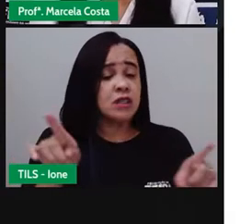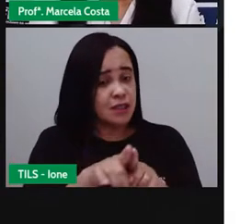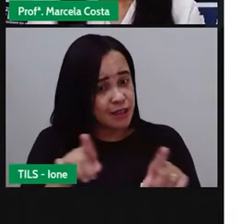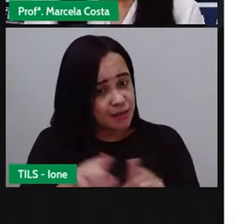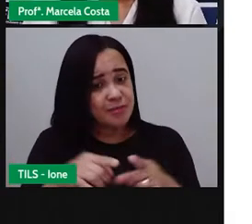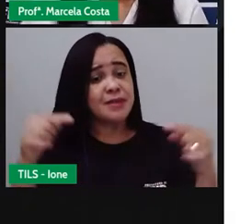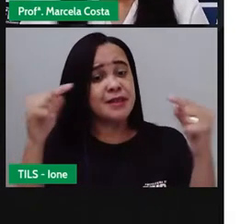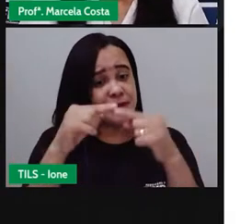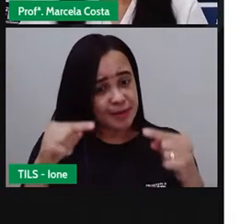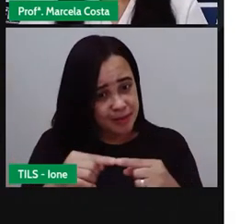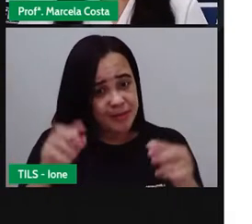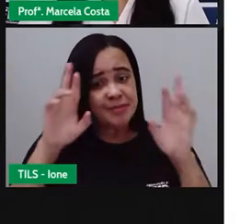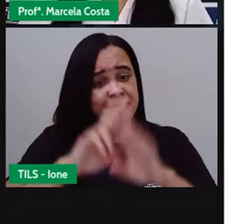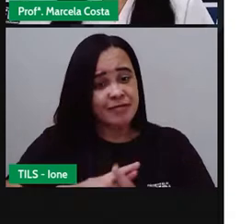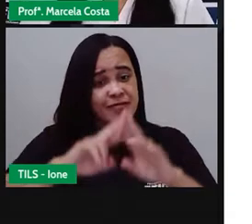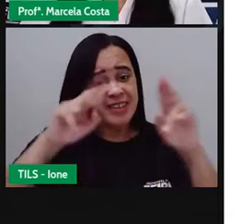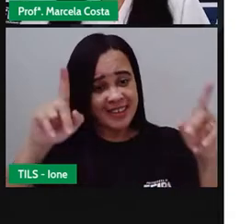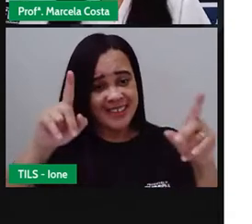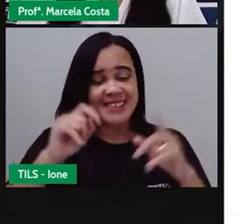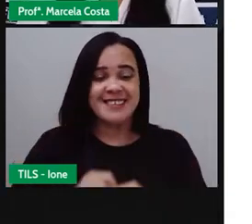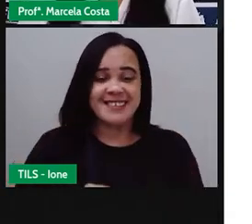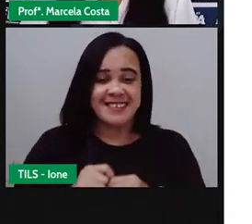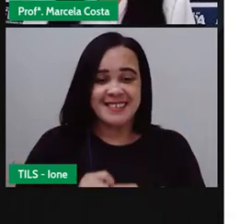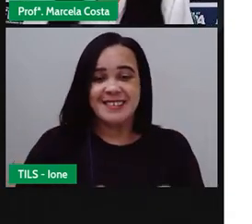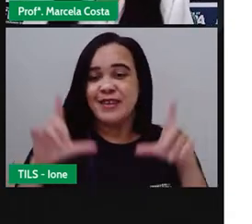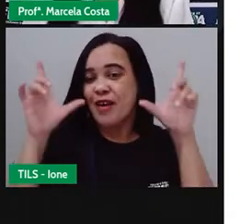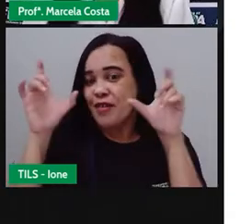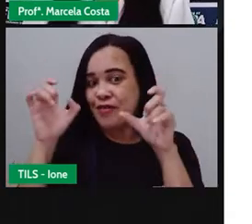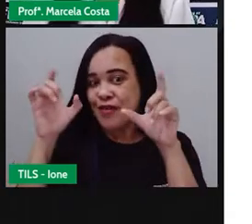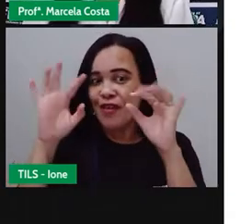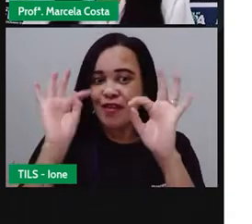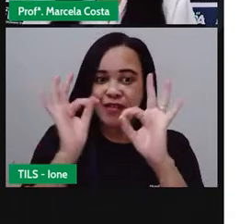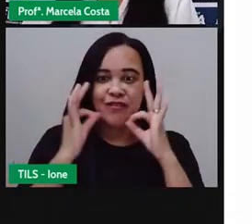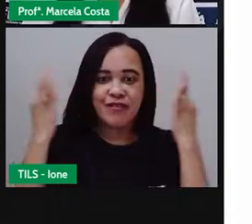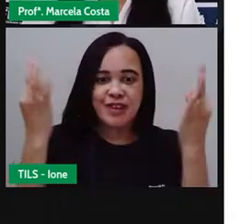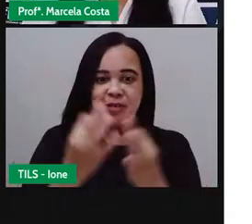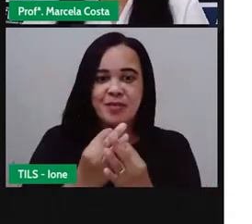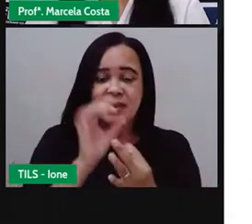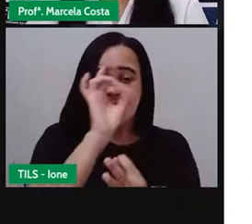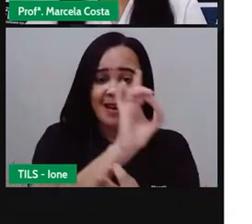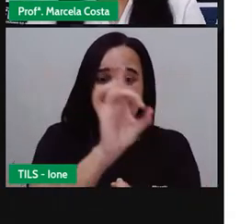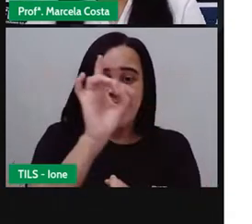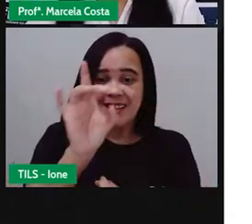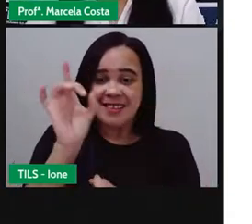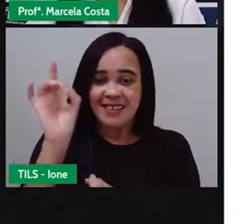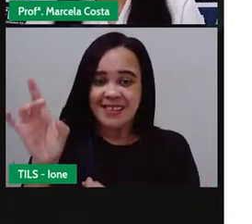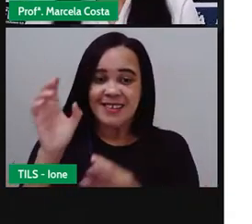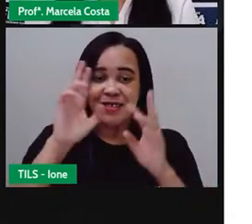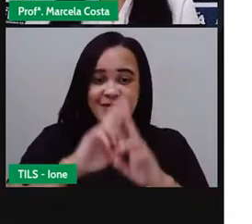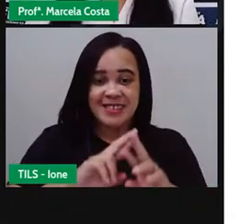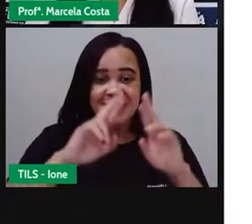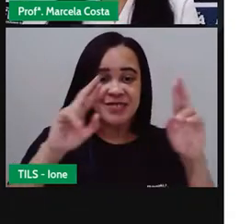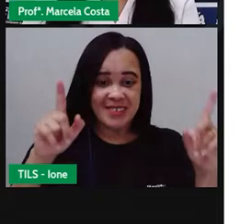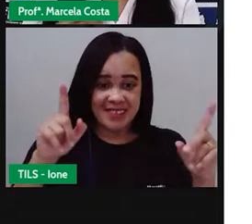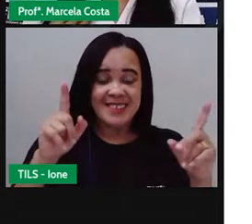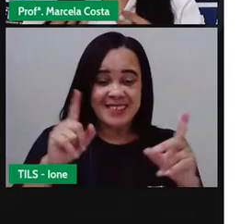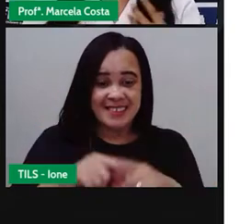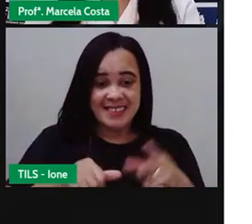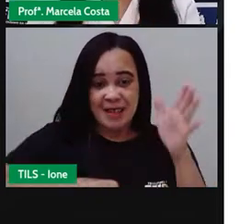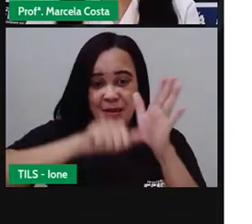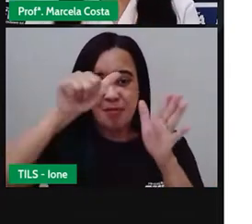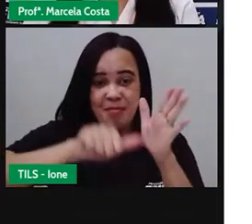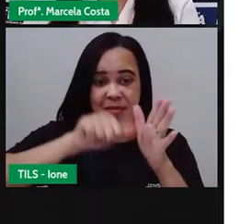Observem aqui essas imagens, crianças, de famílias diferentes. nessa primeira imagem, a gente vê